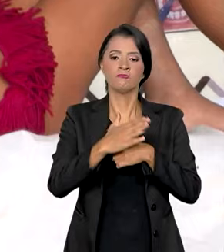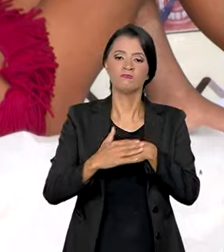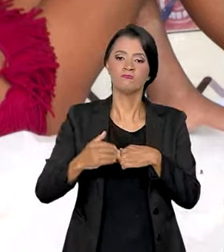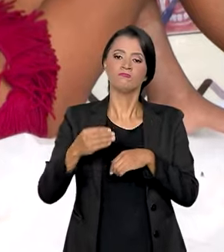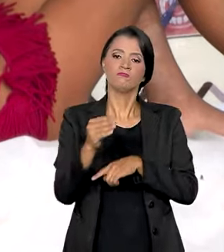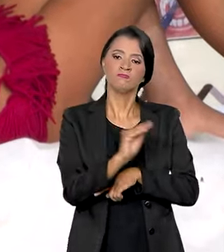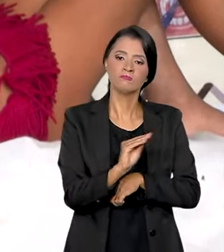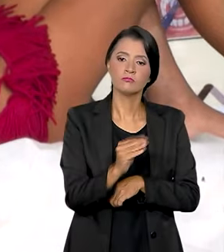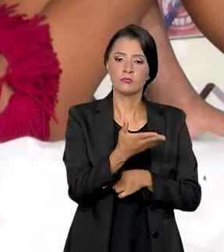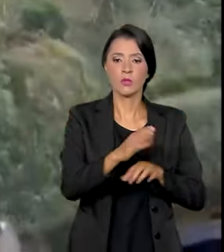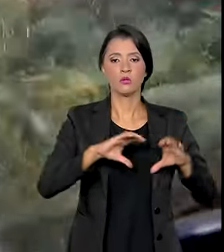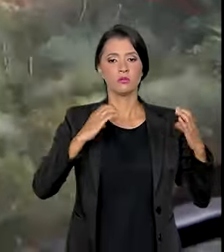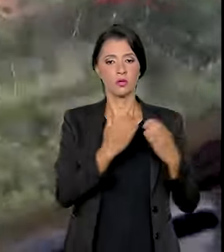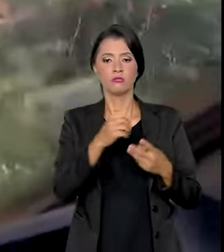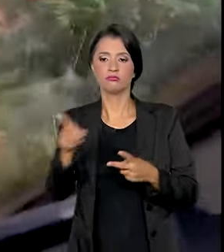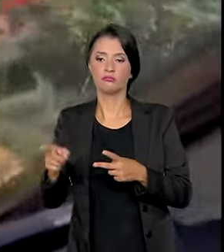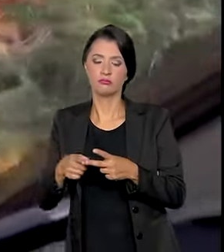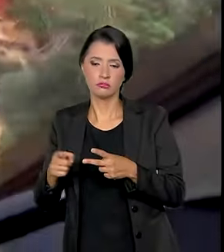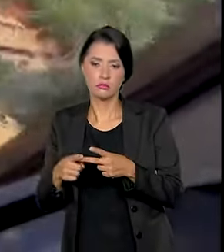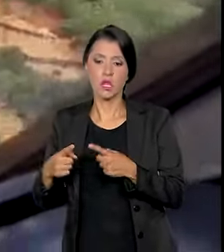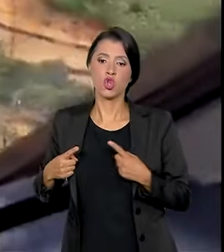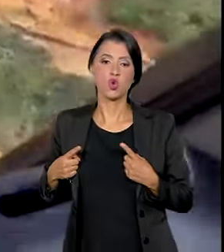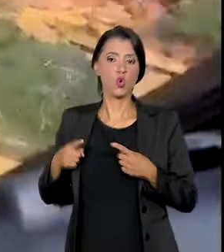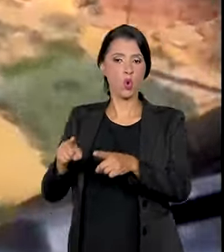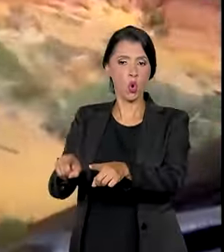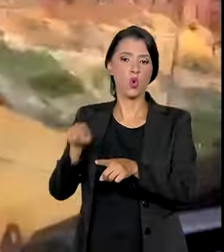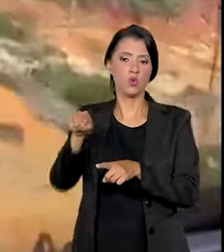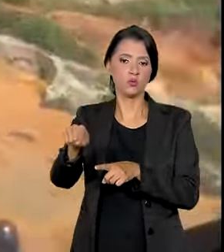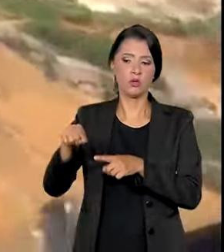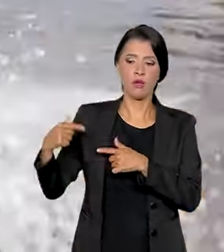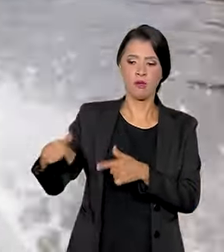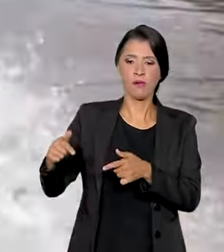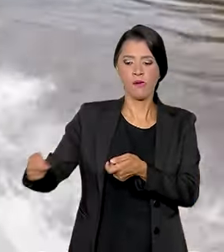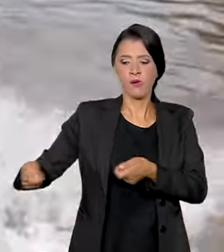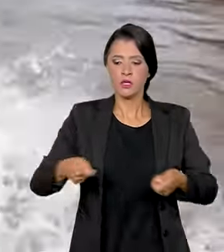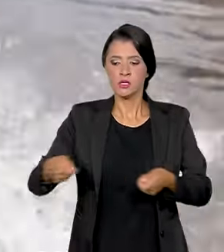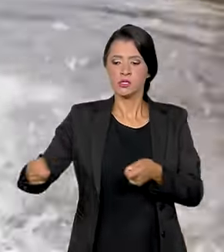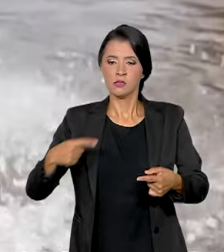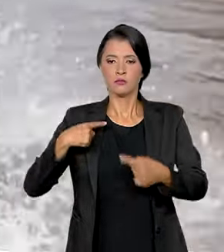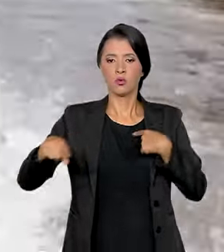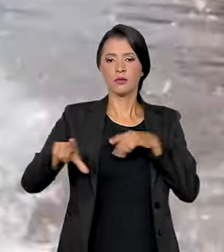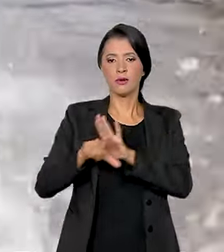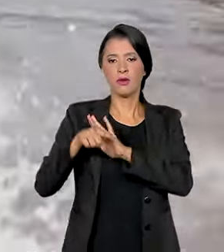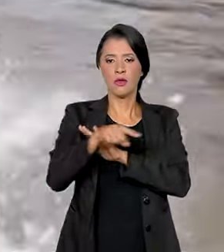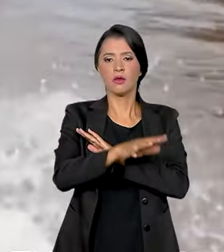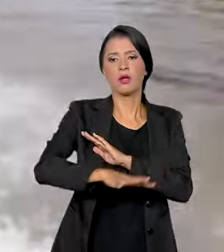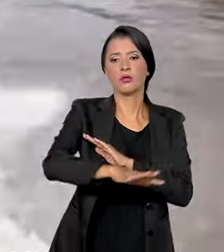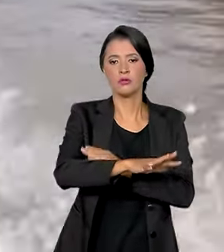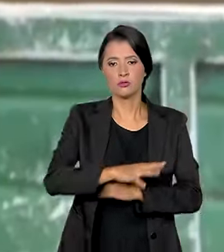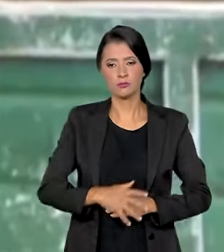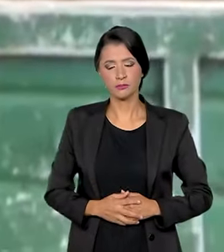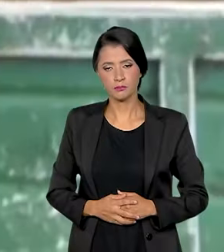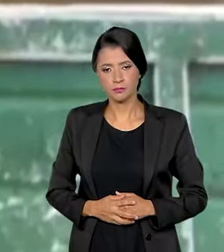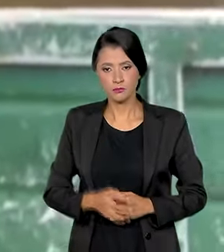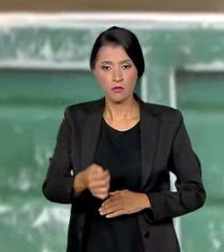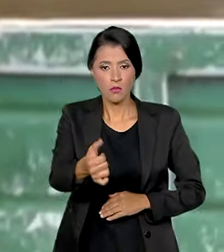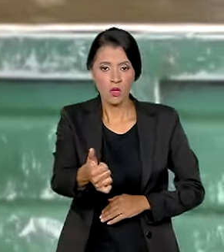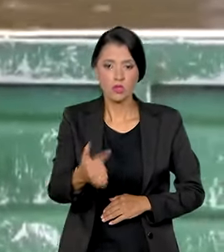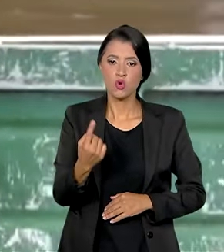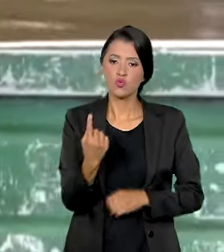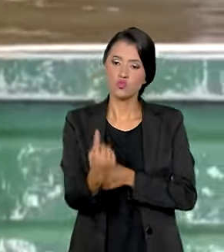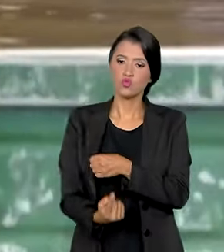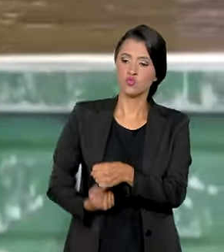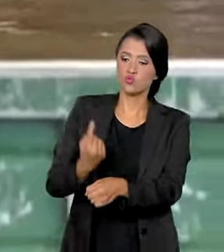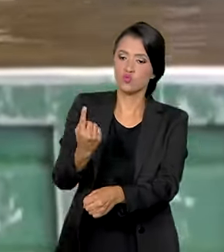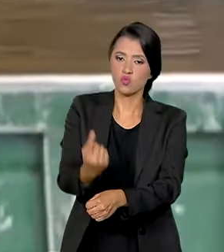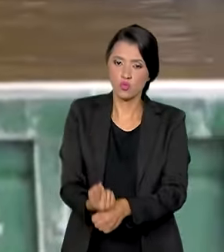alento às comunidades. E outra para combater a atuação de garimpeiros ilegais na região. Quase